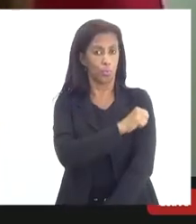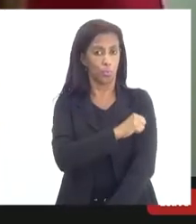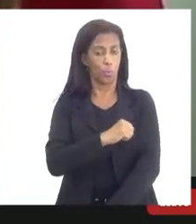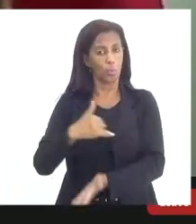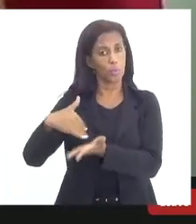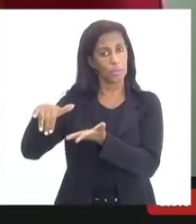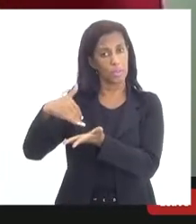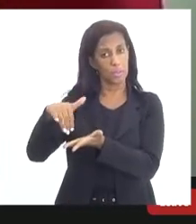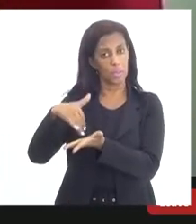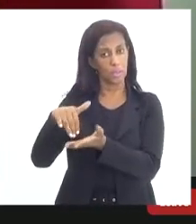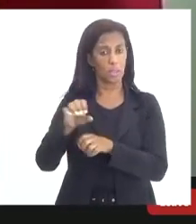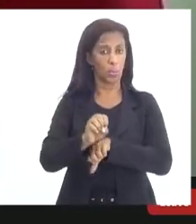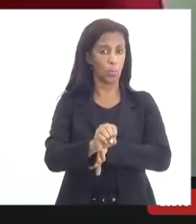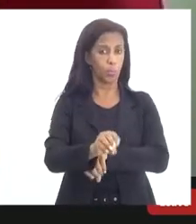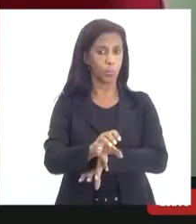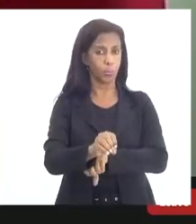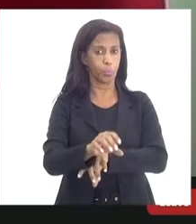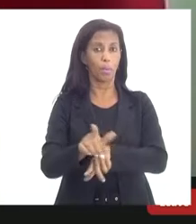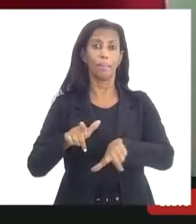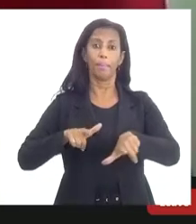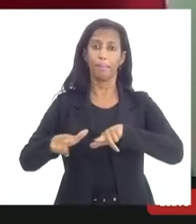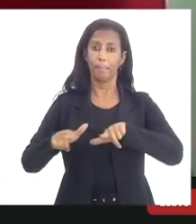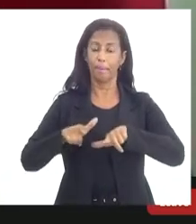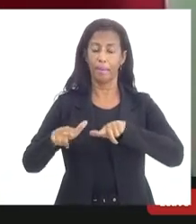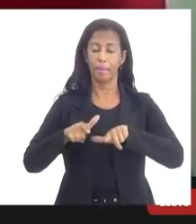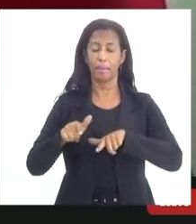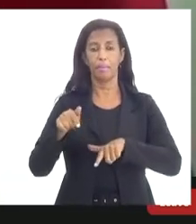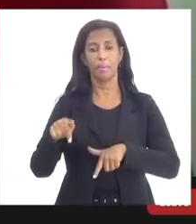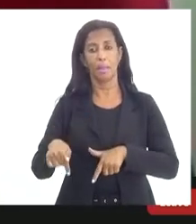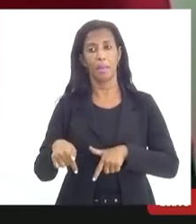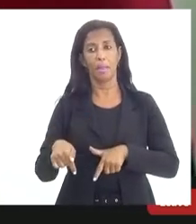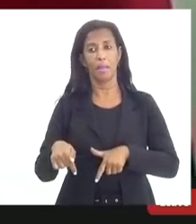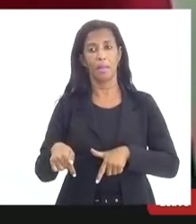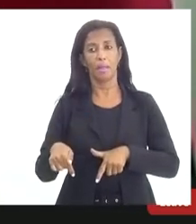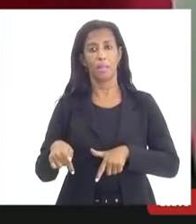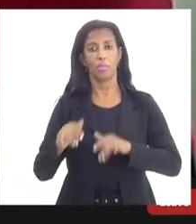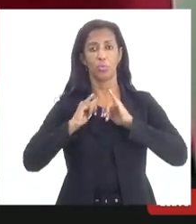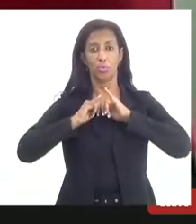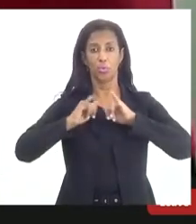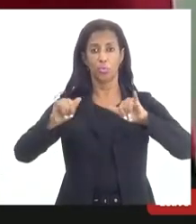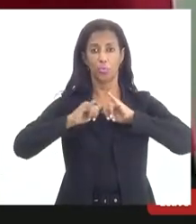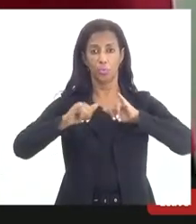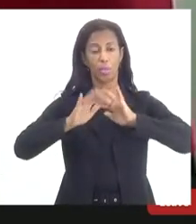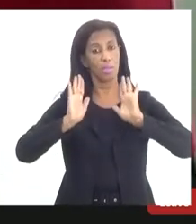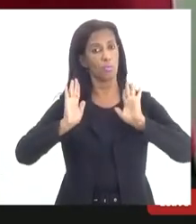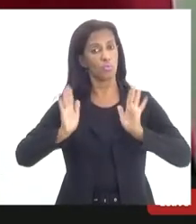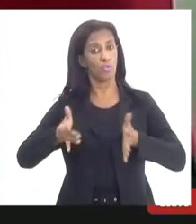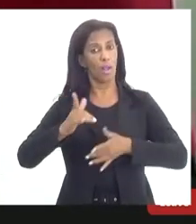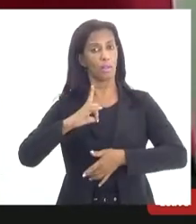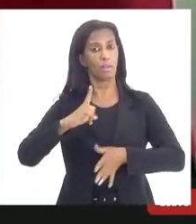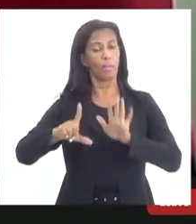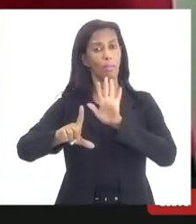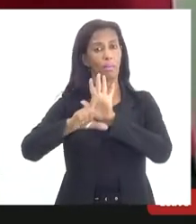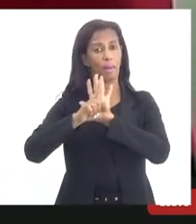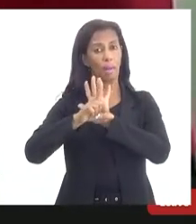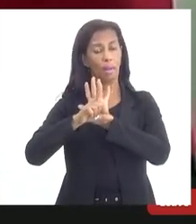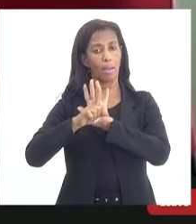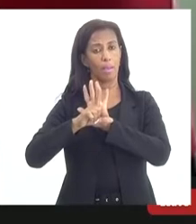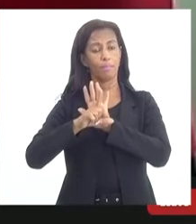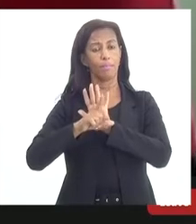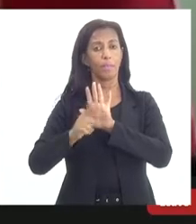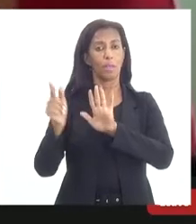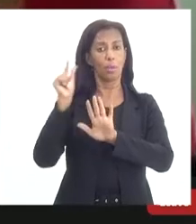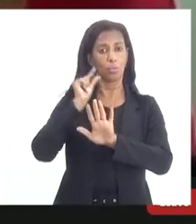secretário de educação para trabalhar essa questão da divulgação já que a gente tem uma lei de autoria